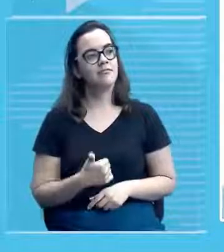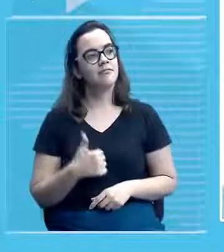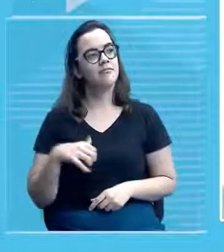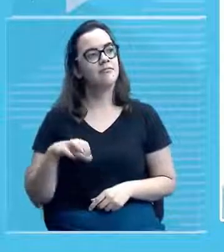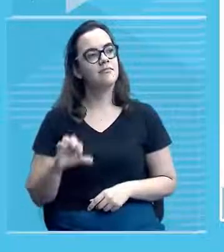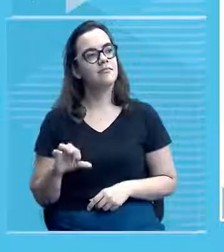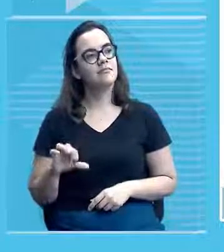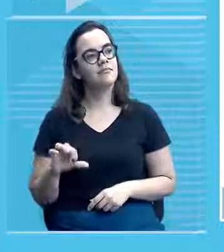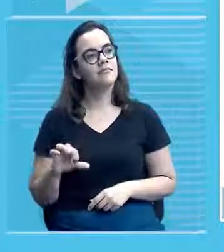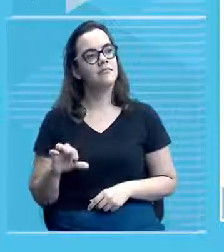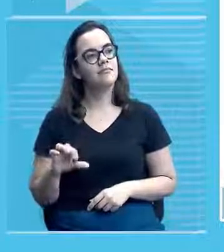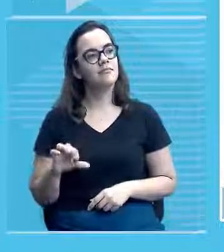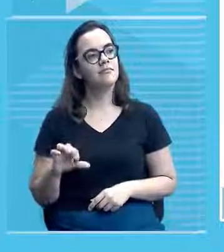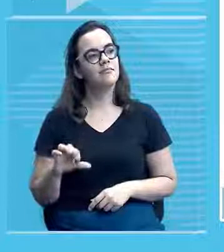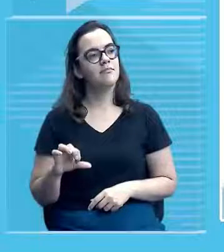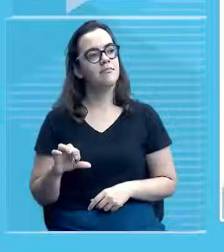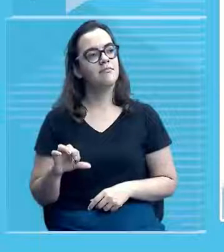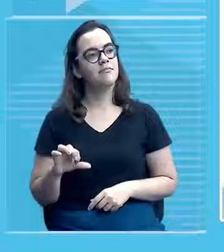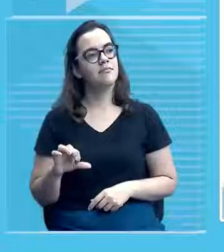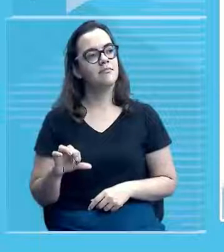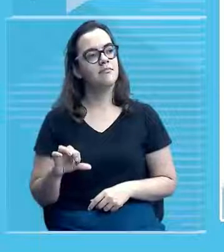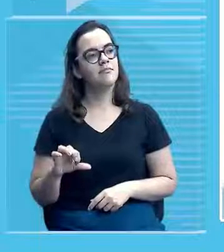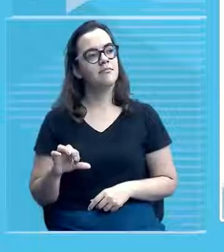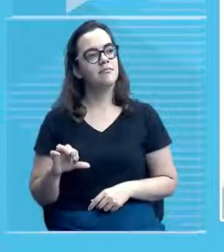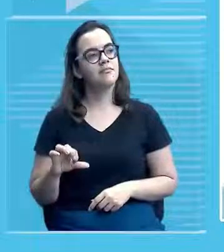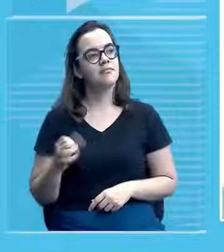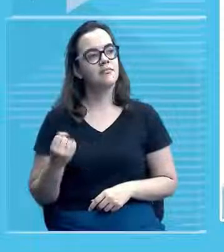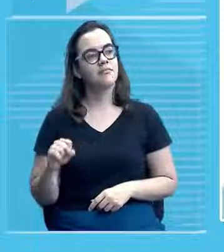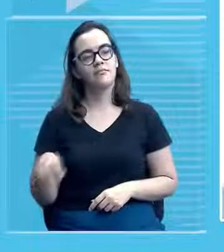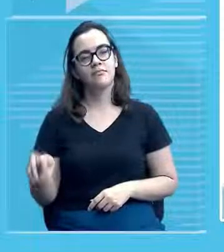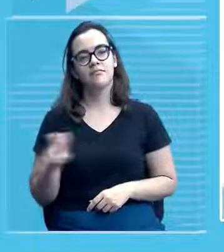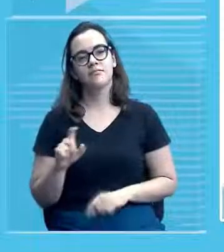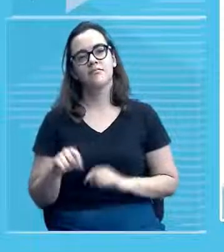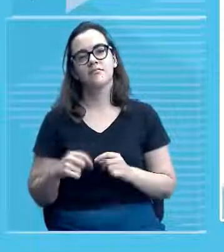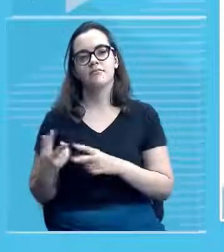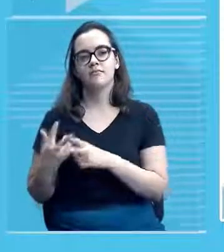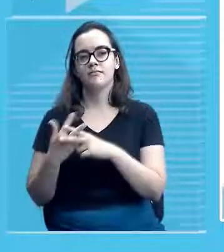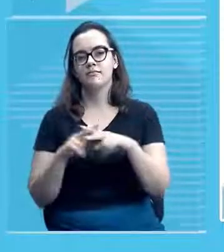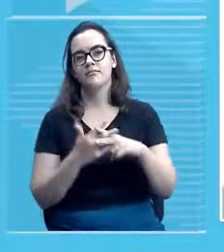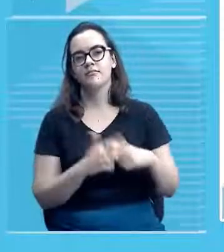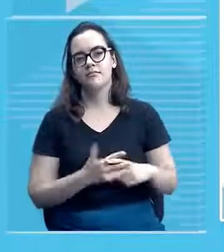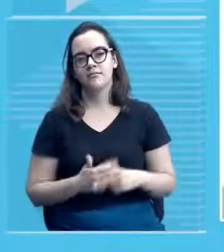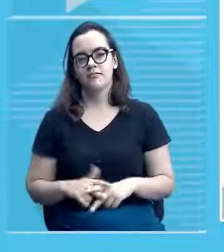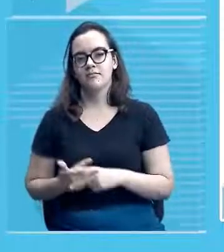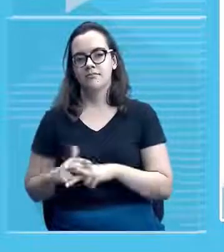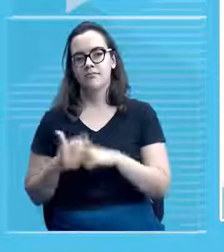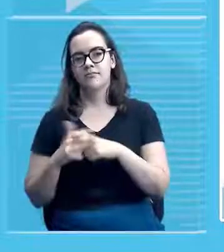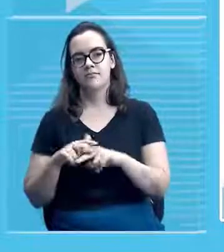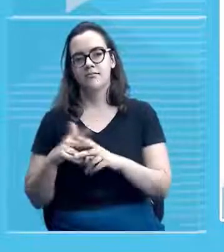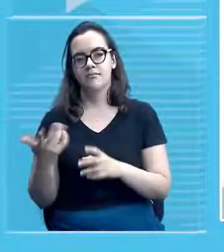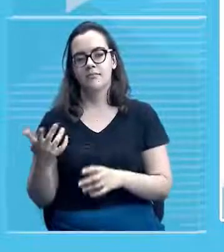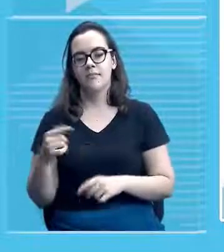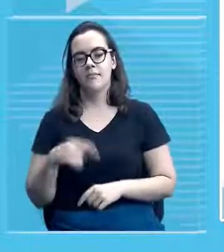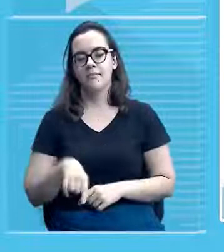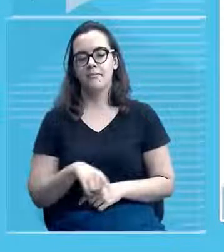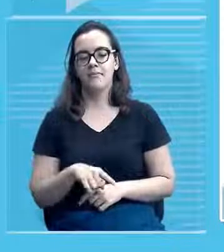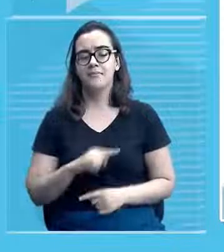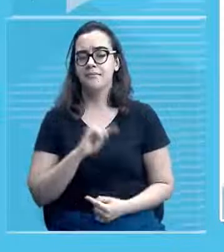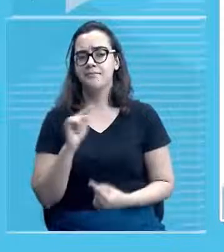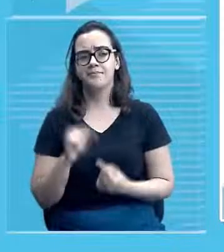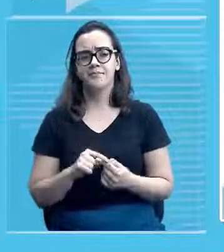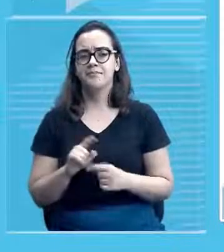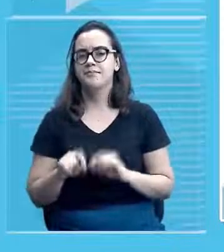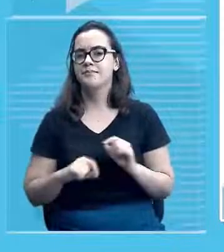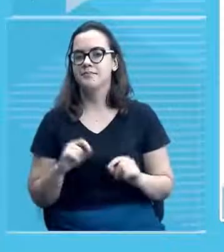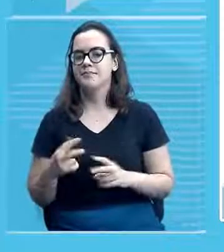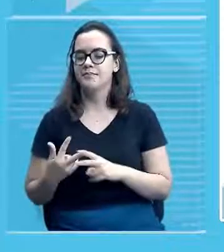cultural da cidade e aí no mesmo ano tornou-se patrimônio histórico né? ou seja no mesmo ano esse